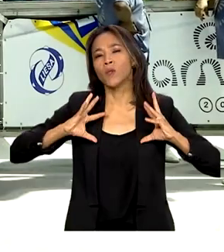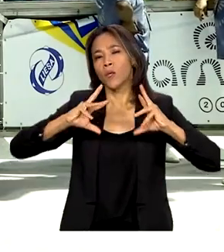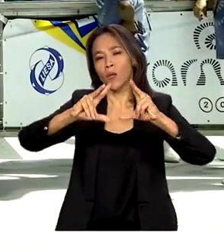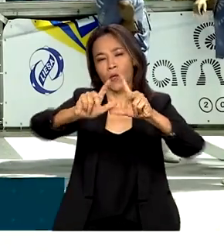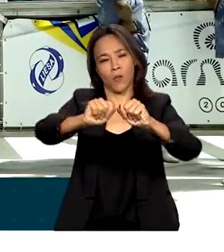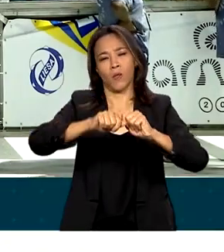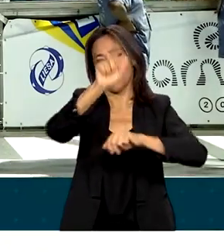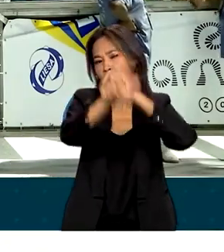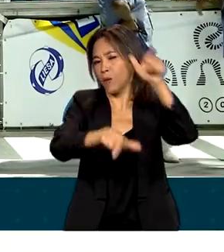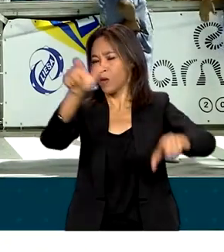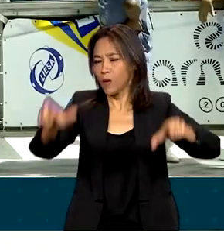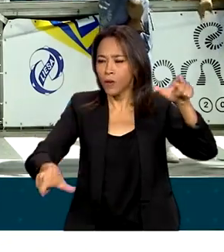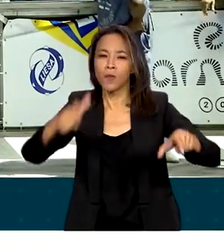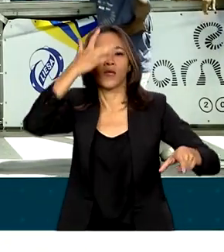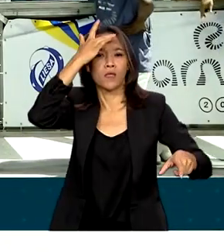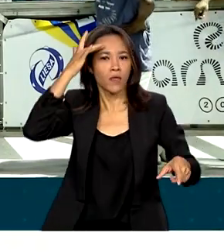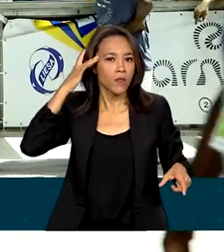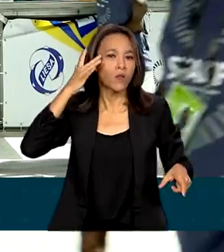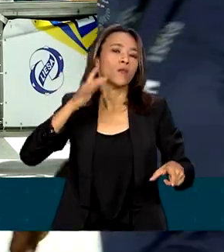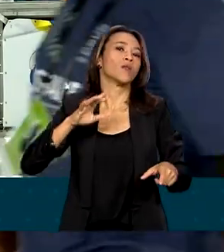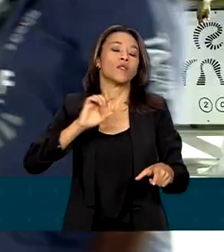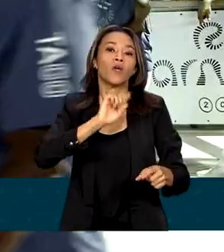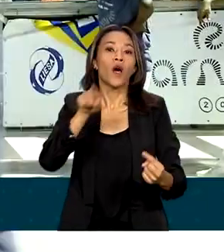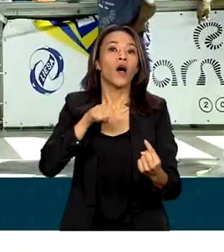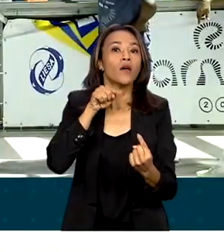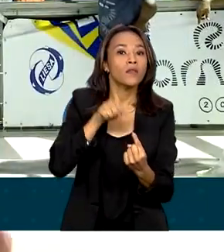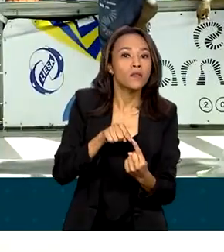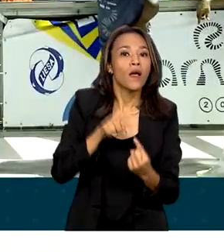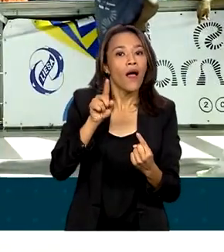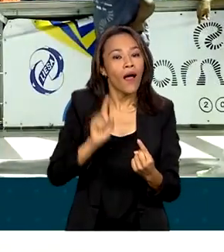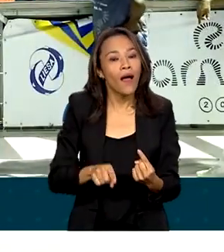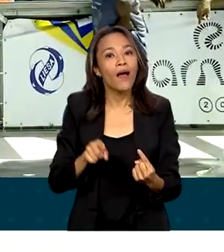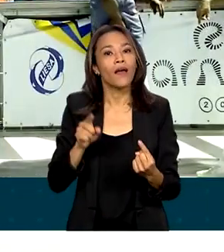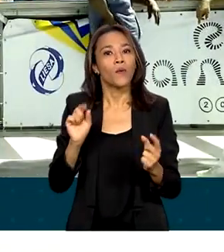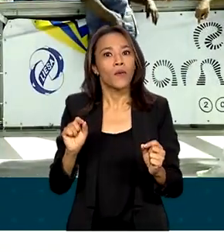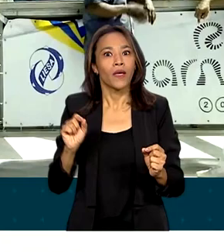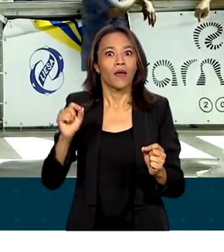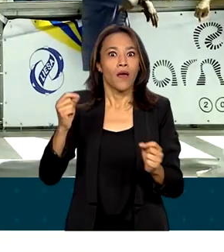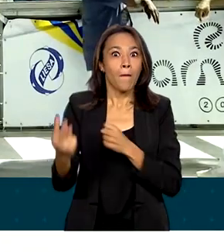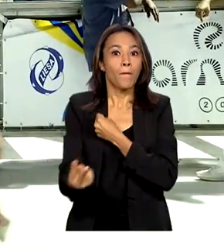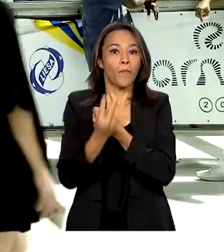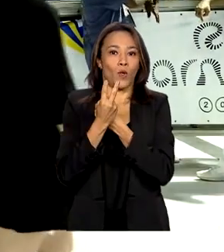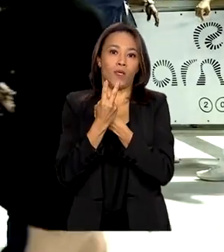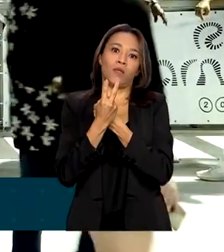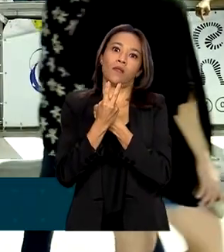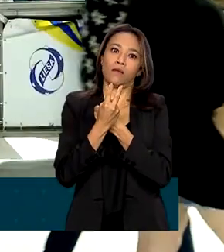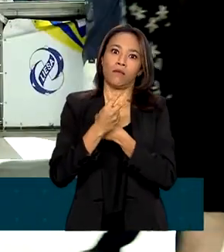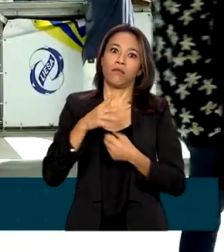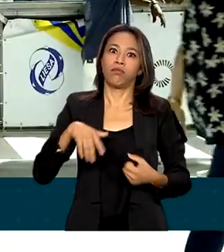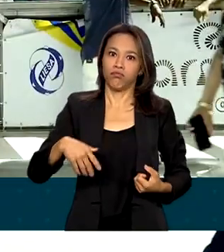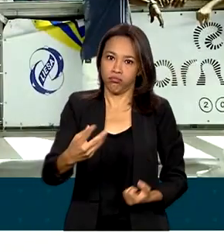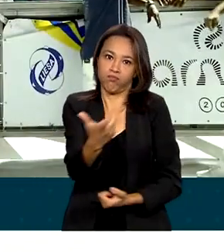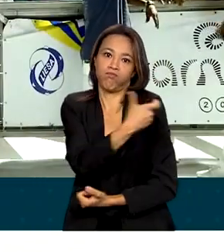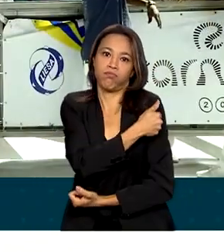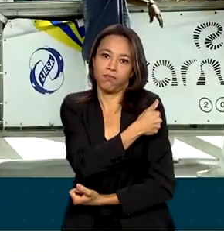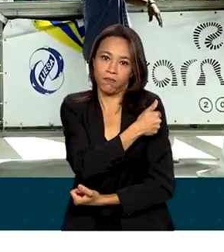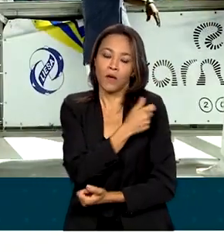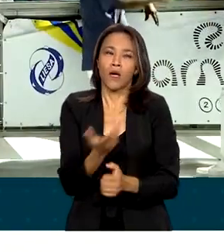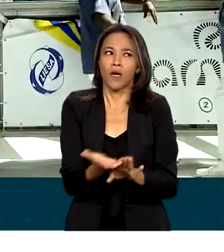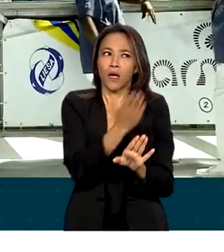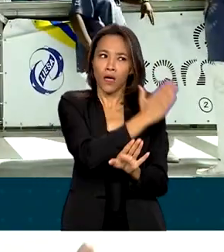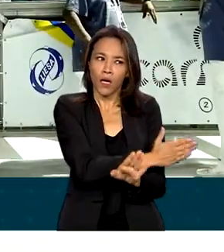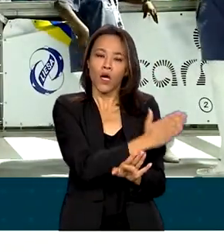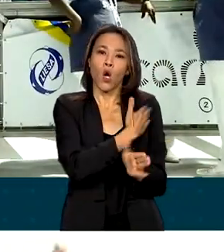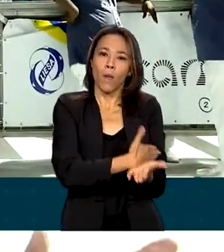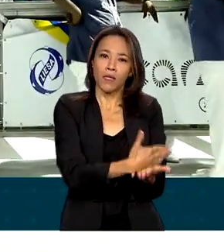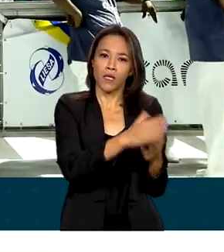movimento, que é para recuperar a nossa cobertura vacinal. Começamos com o reforço de Covid, mas